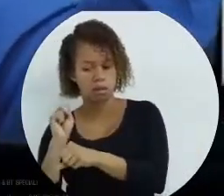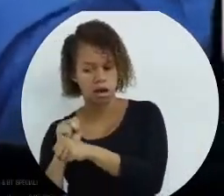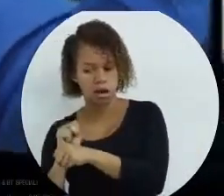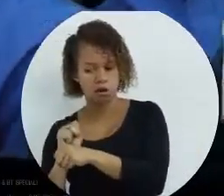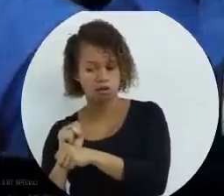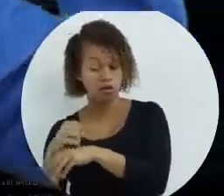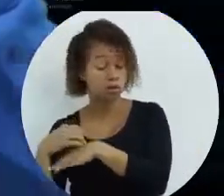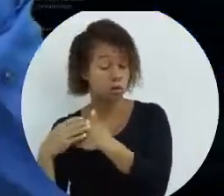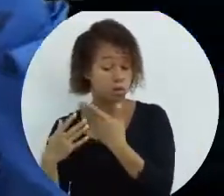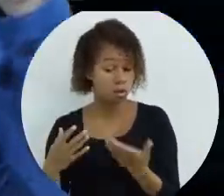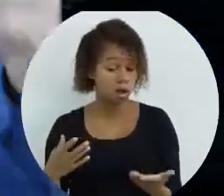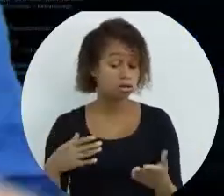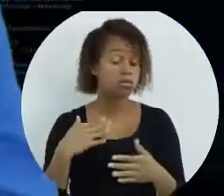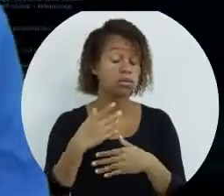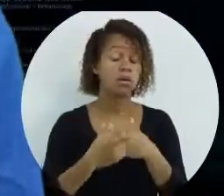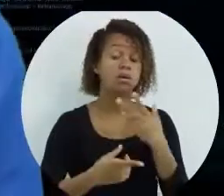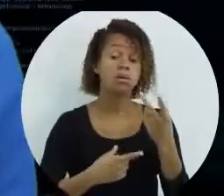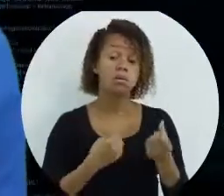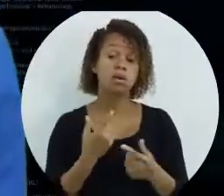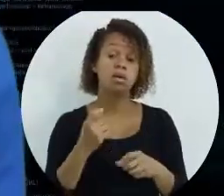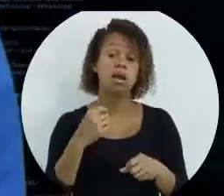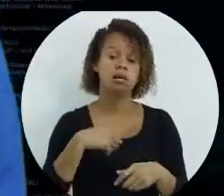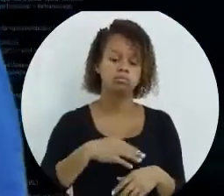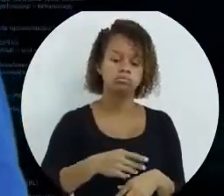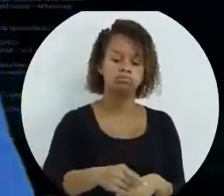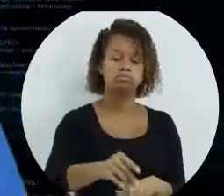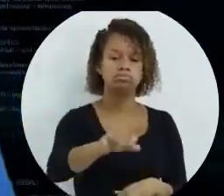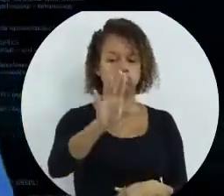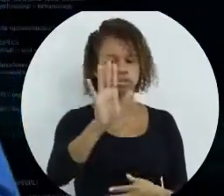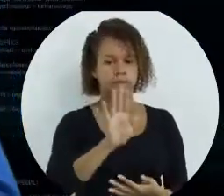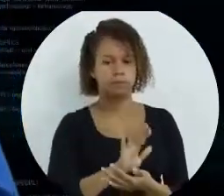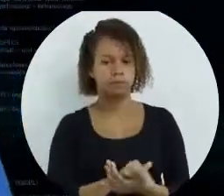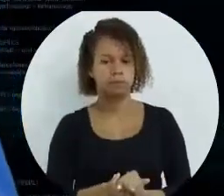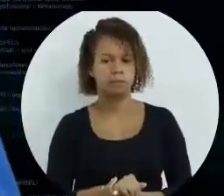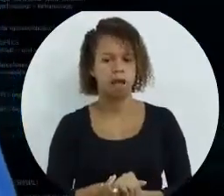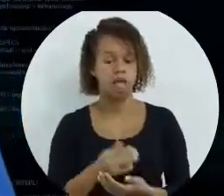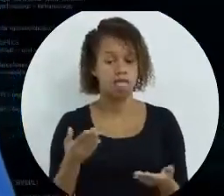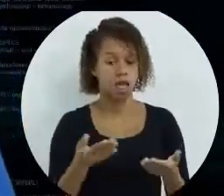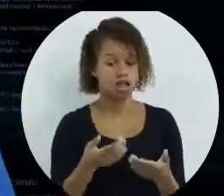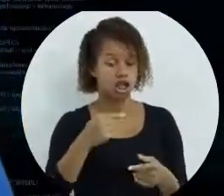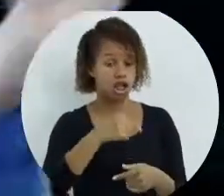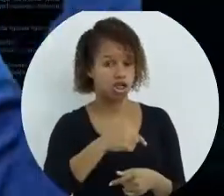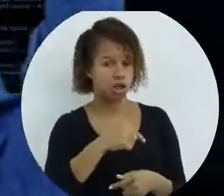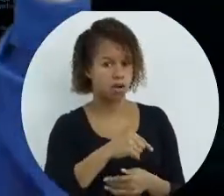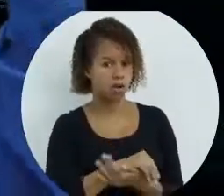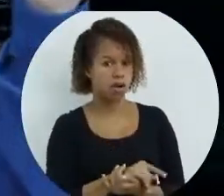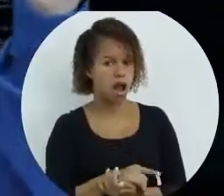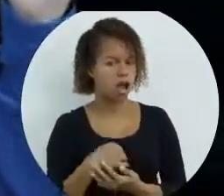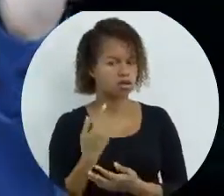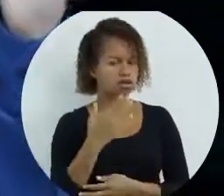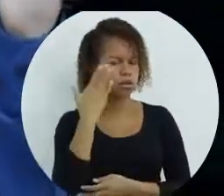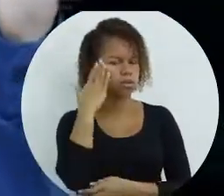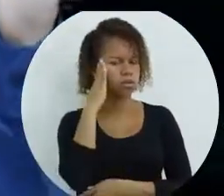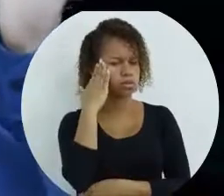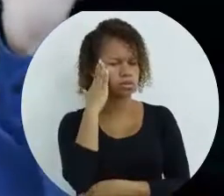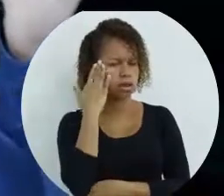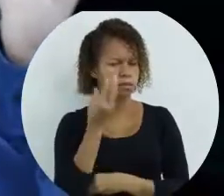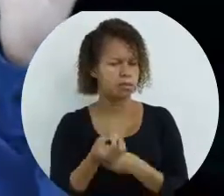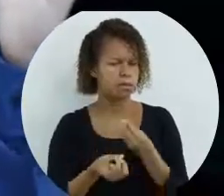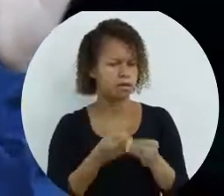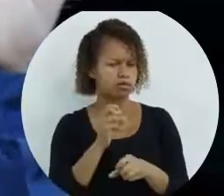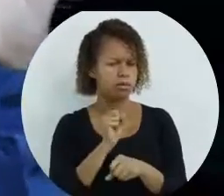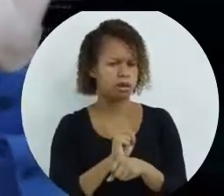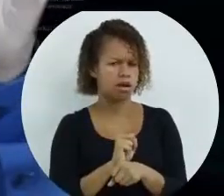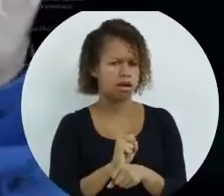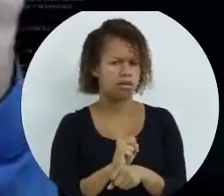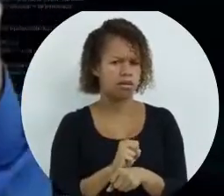parava e de quanto em quanto ela ia. Certo? Nesse caso daí, a gente não sabe quando